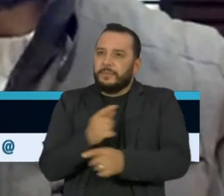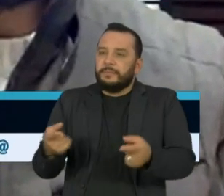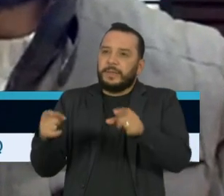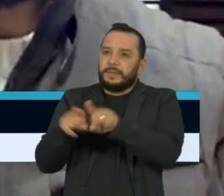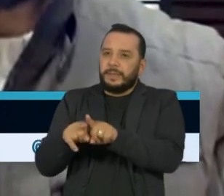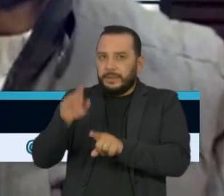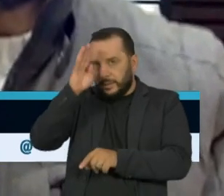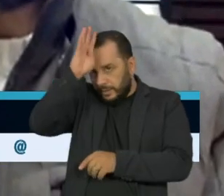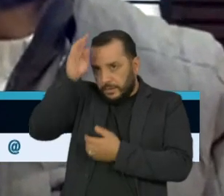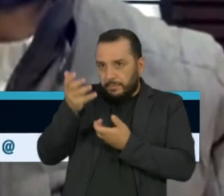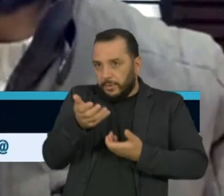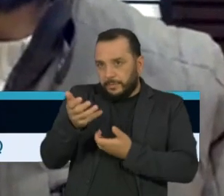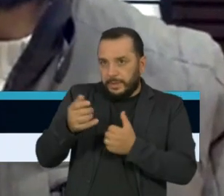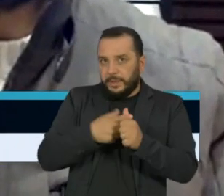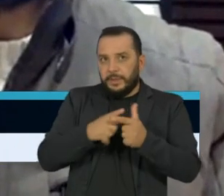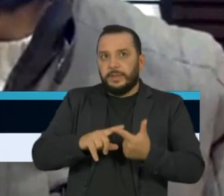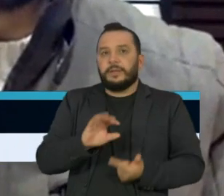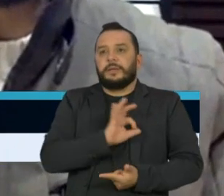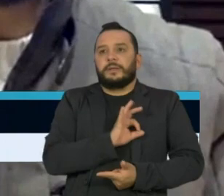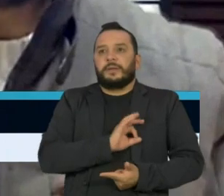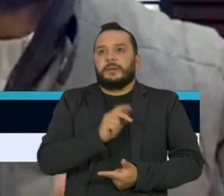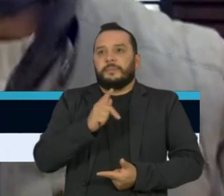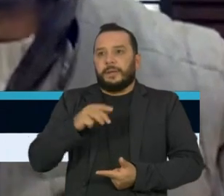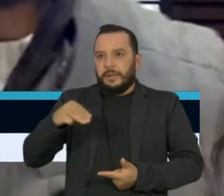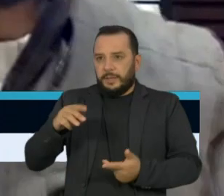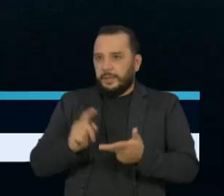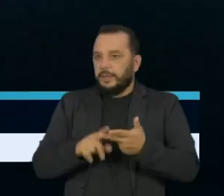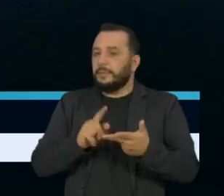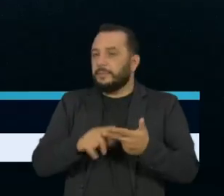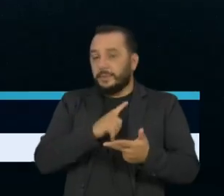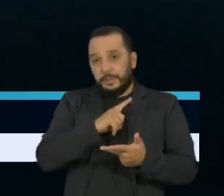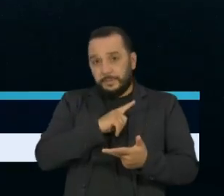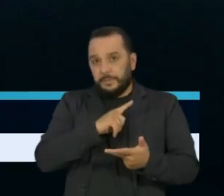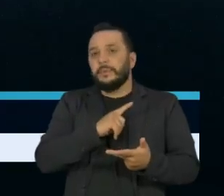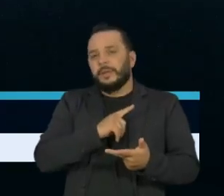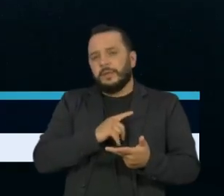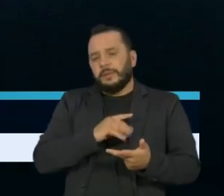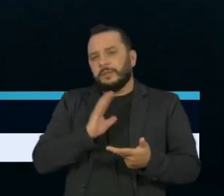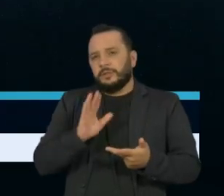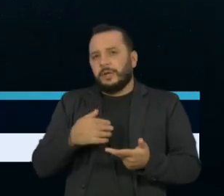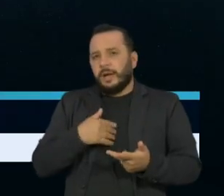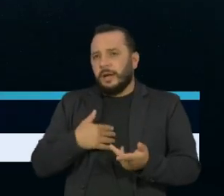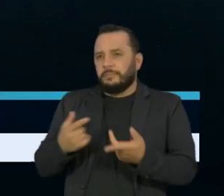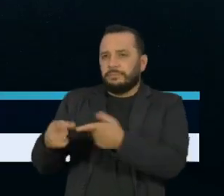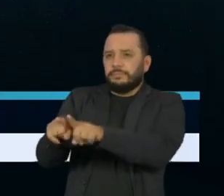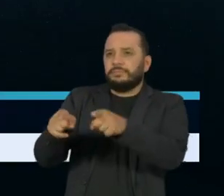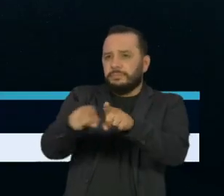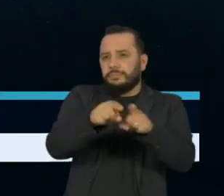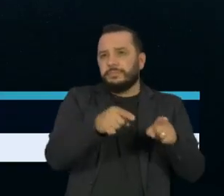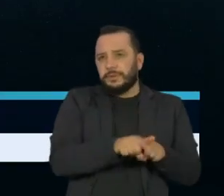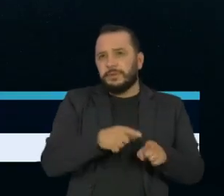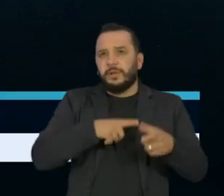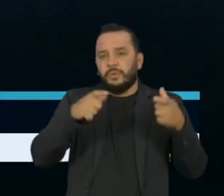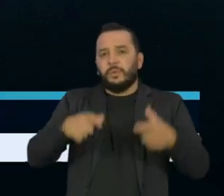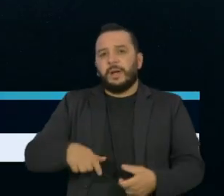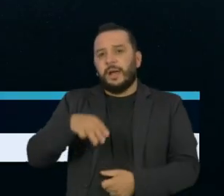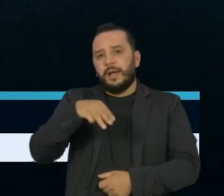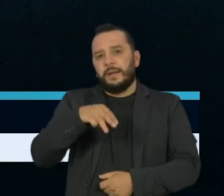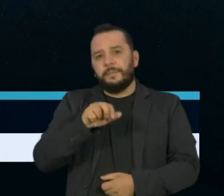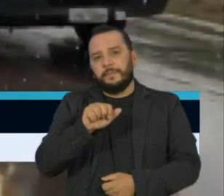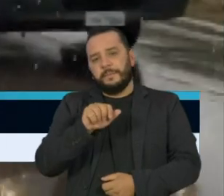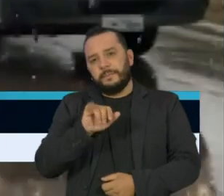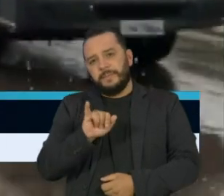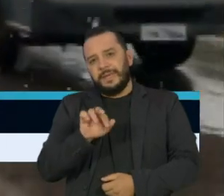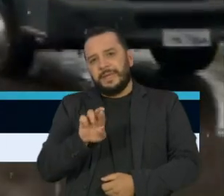a polícia militar, com a polícia rodoviária e o município de Bom Jardim da Serra, onde nós temos lá o mirante de Bom Jardim da Serra,